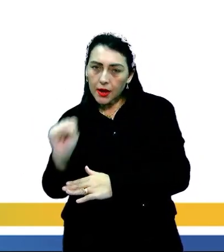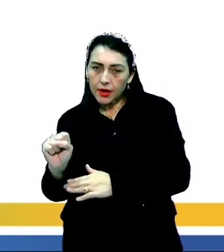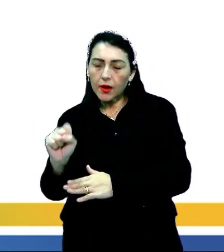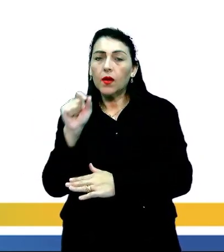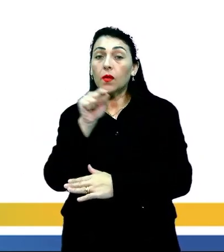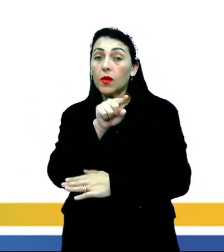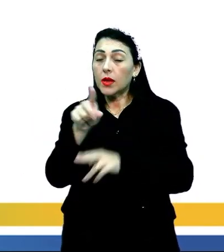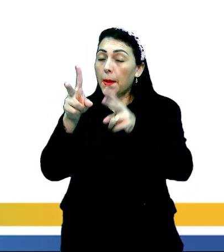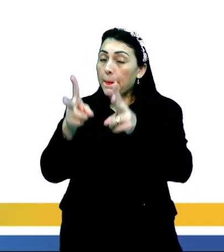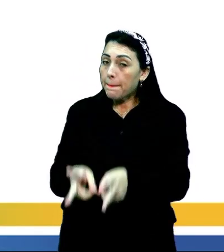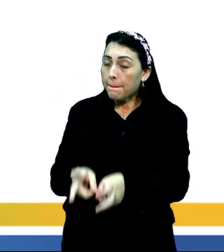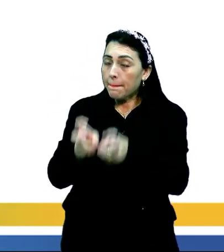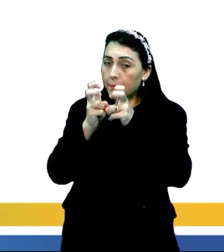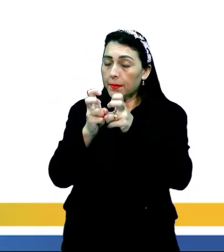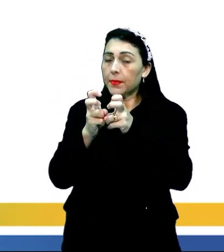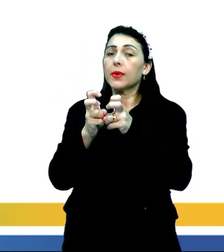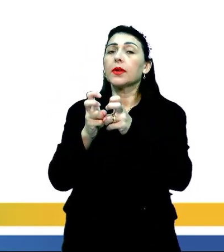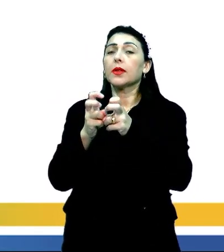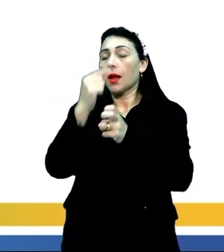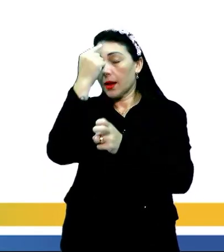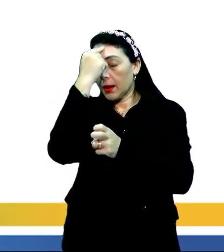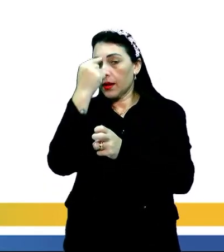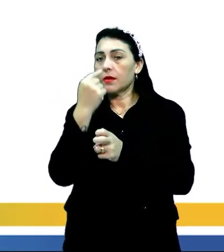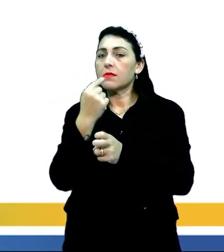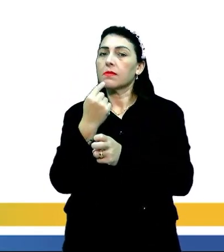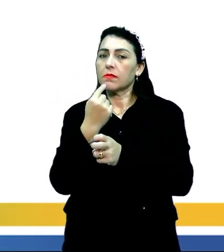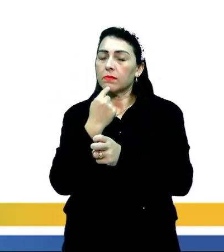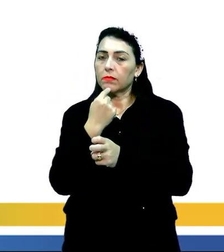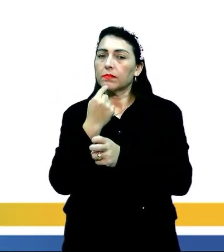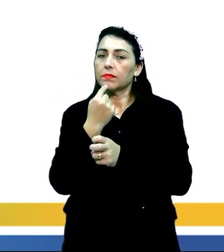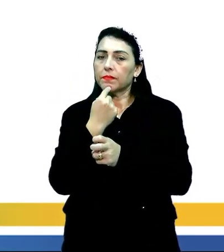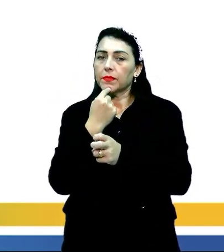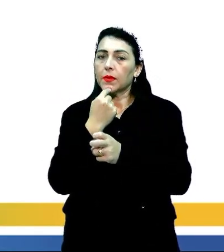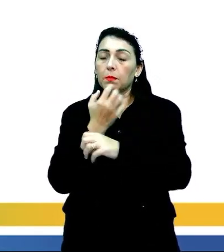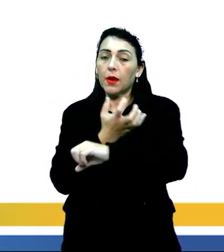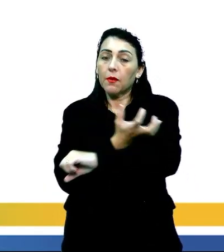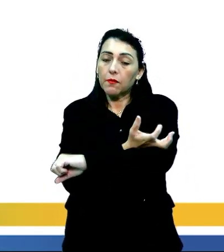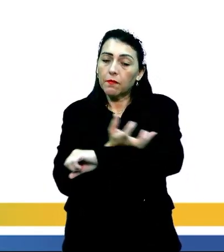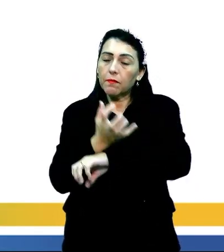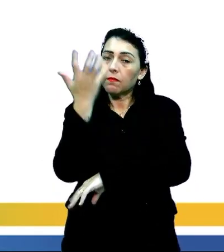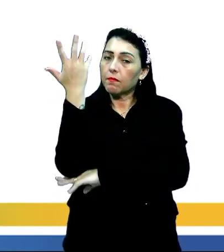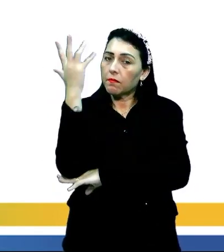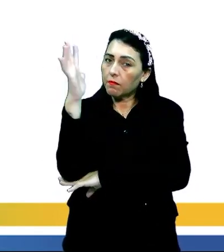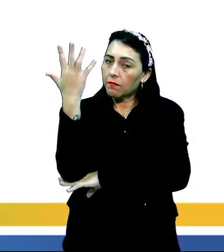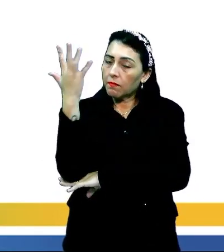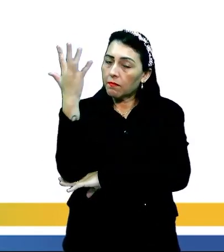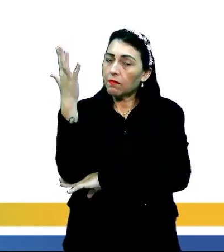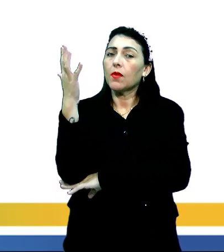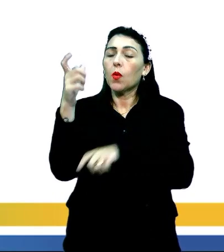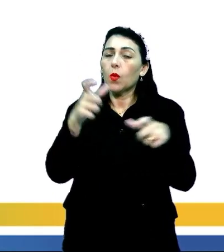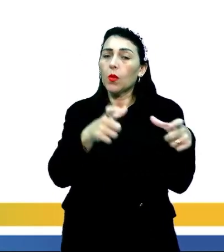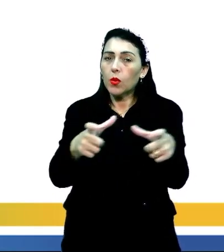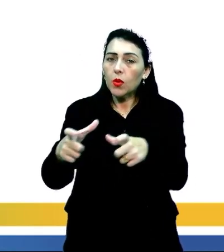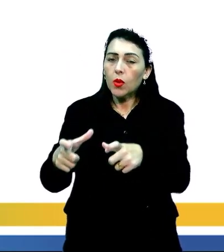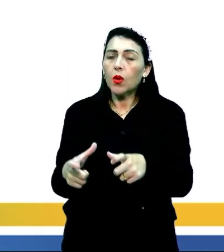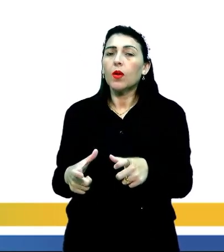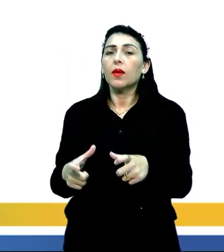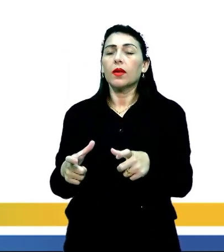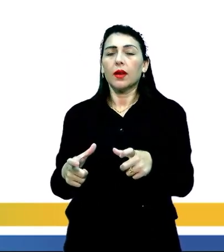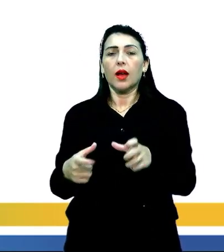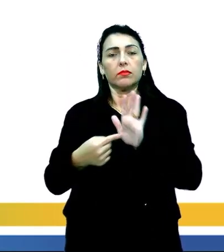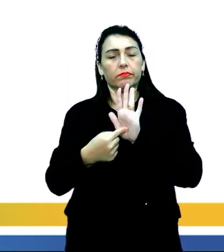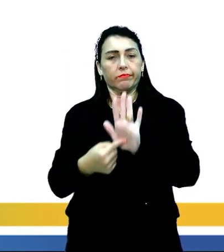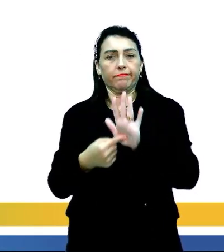o que vocês observam aí ao longo da imagem. Então, quando uma vegetação, aliás, quando uma área, quando uma paisagem,